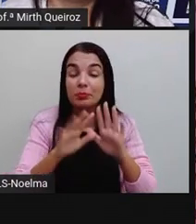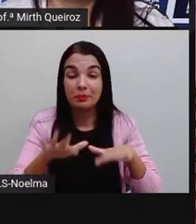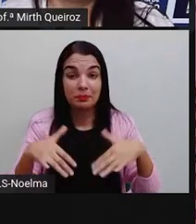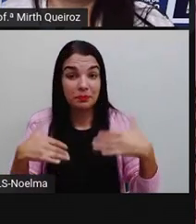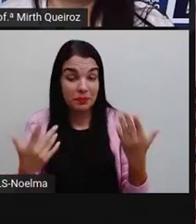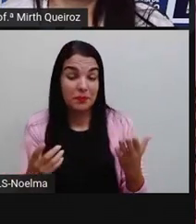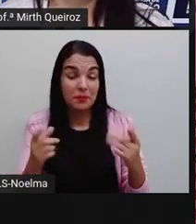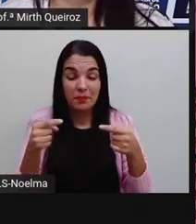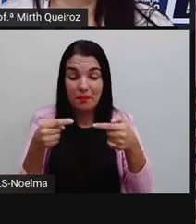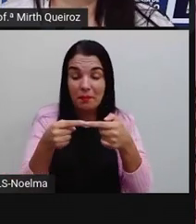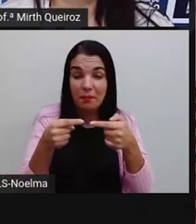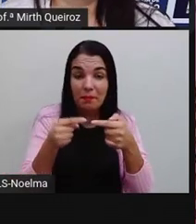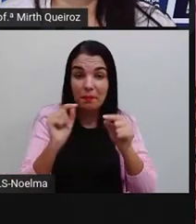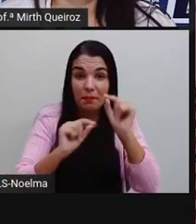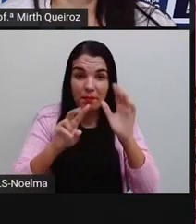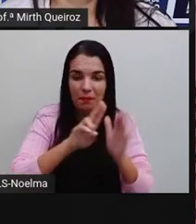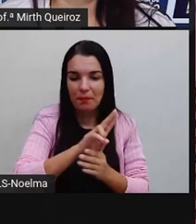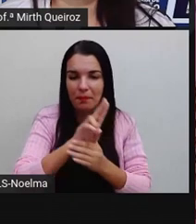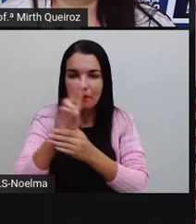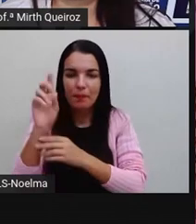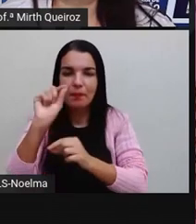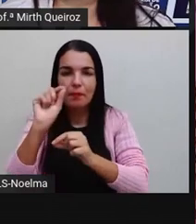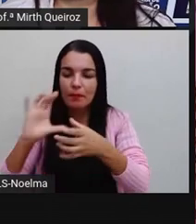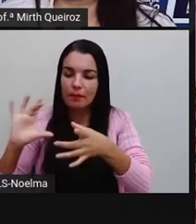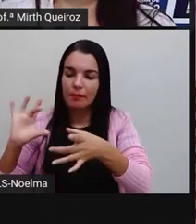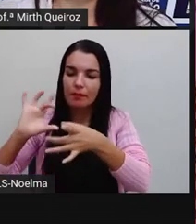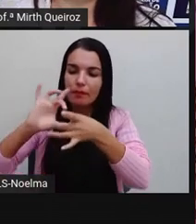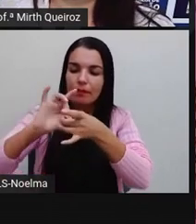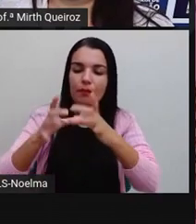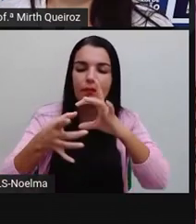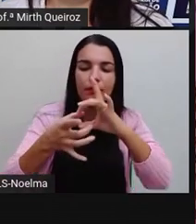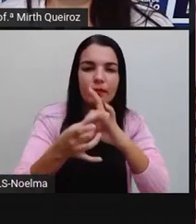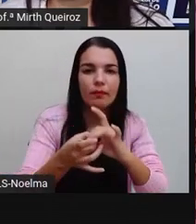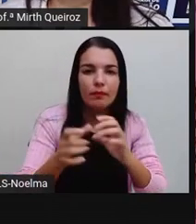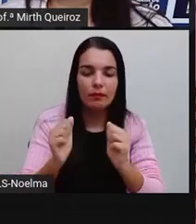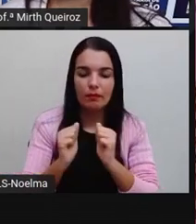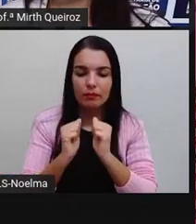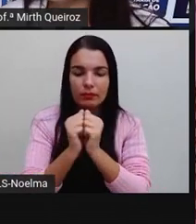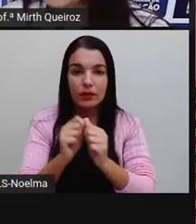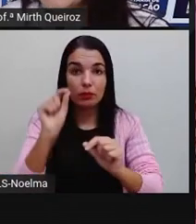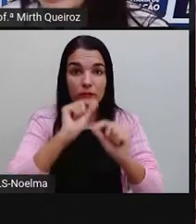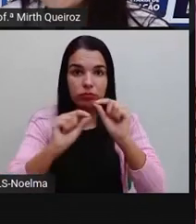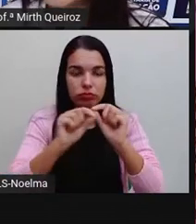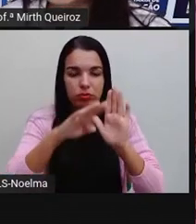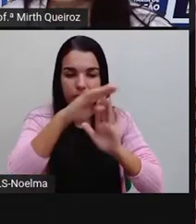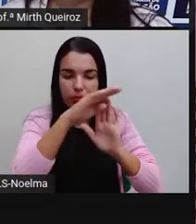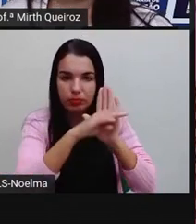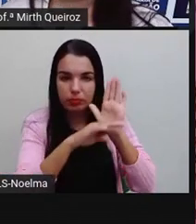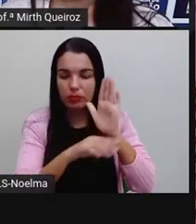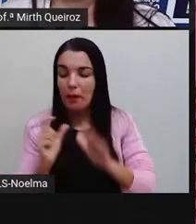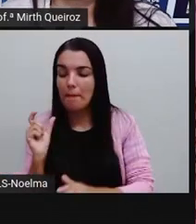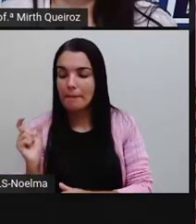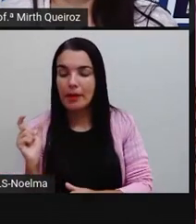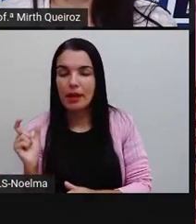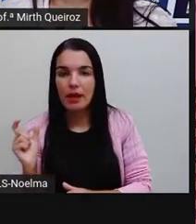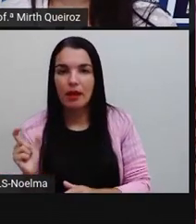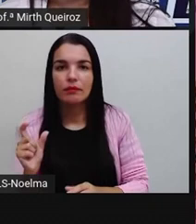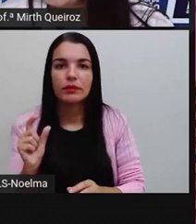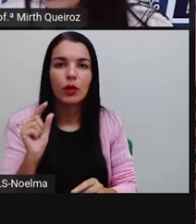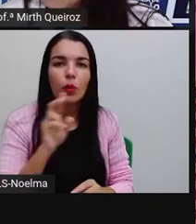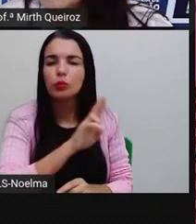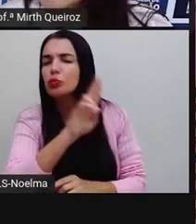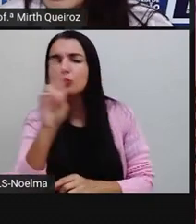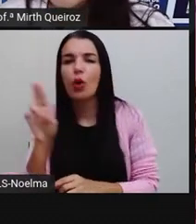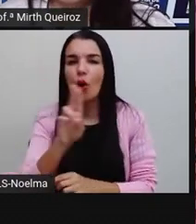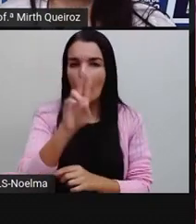ela é a relação que se estabelece entre as classes das palavras, que seriam o quê? Os